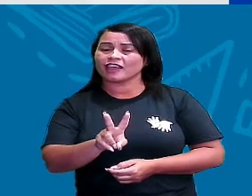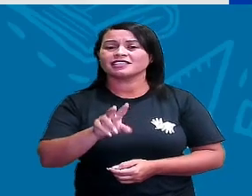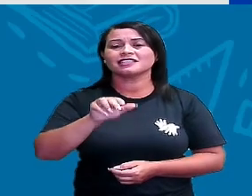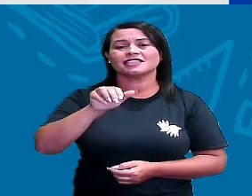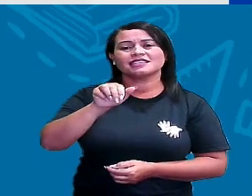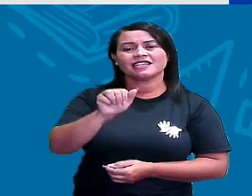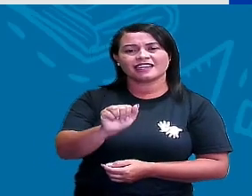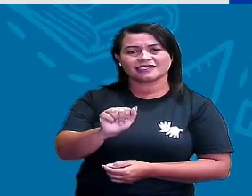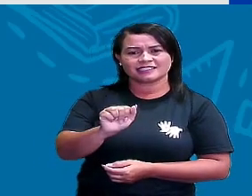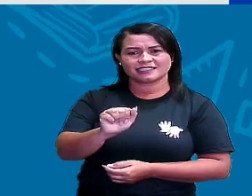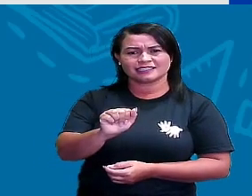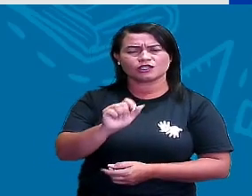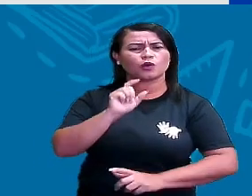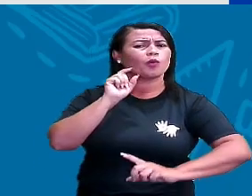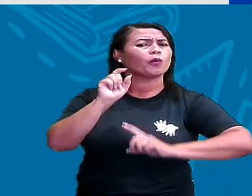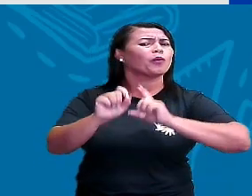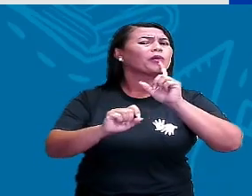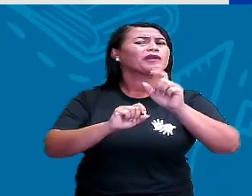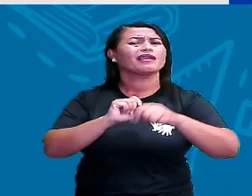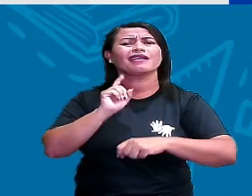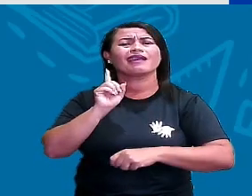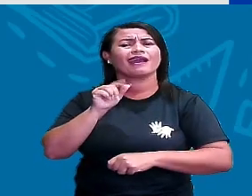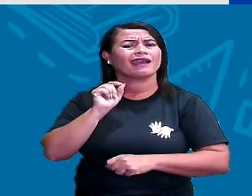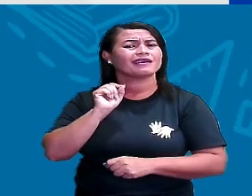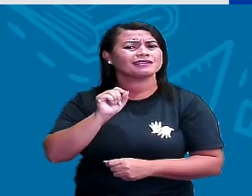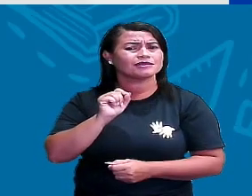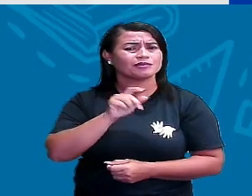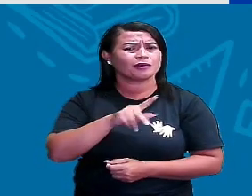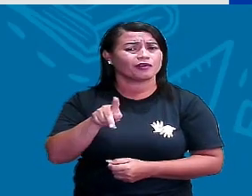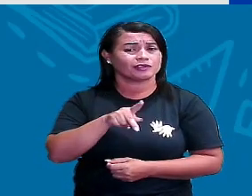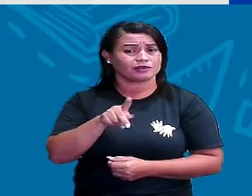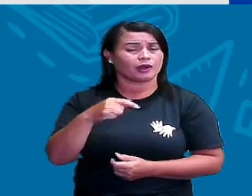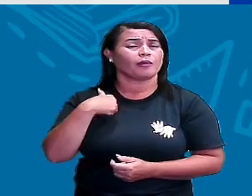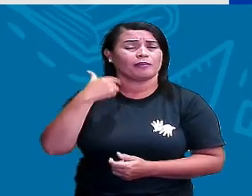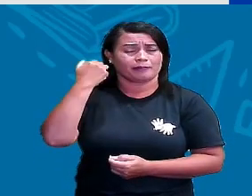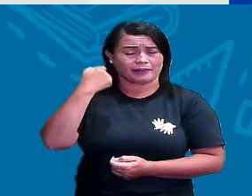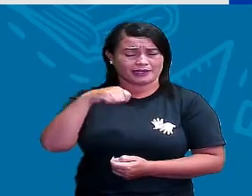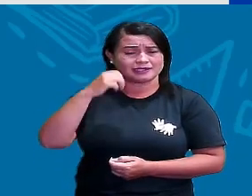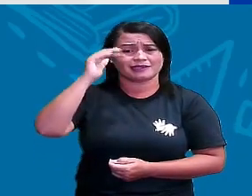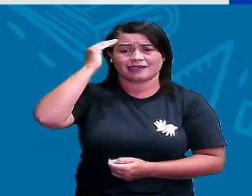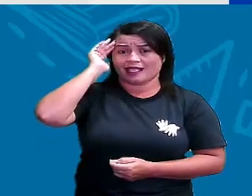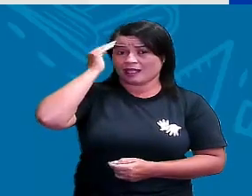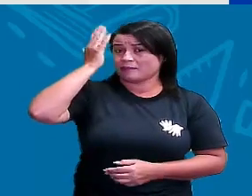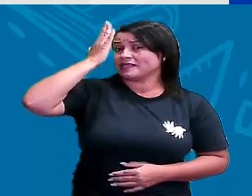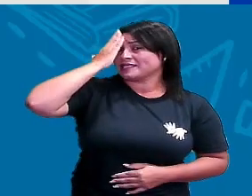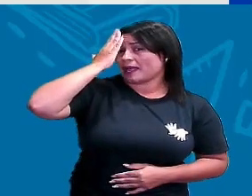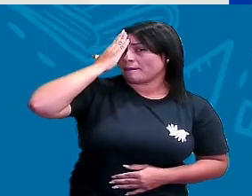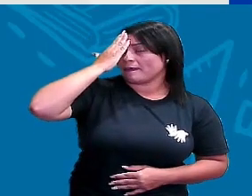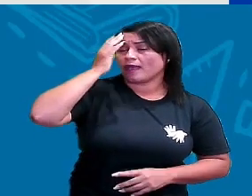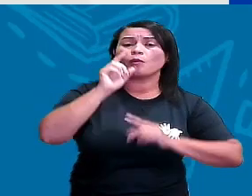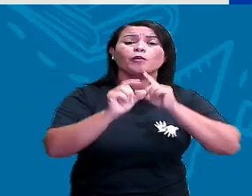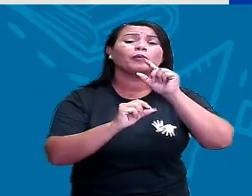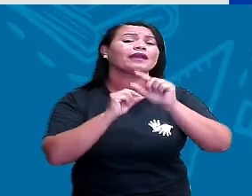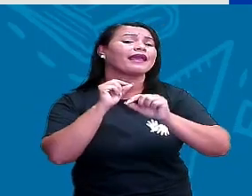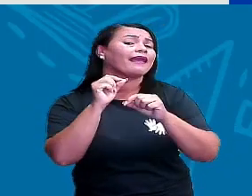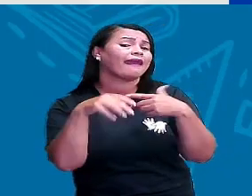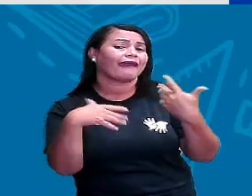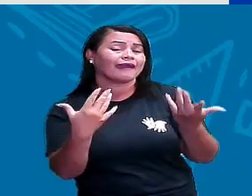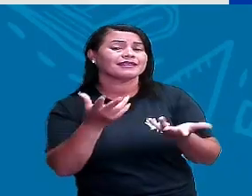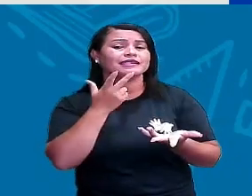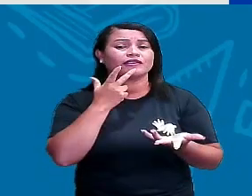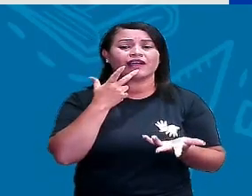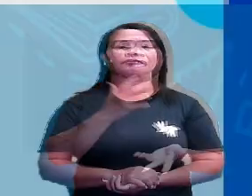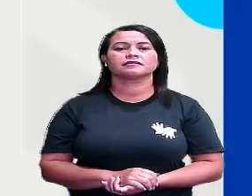e essas arestas. O que é isso, professora? Eu preciso entender para poder saber o que é que está sendo